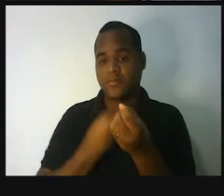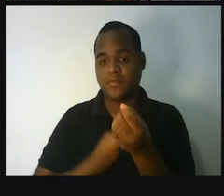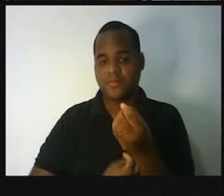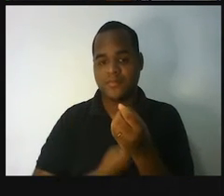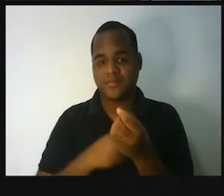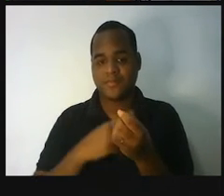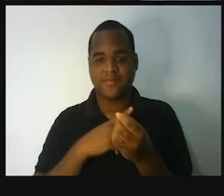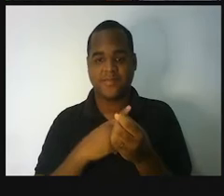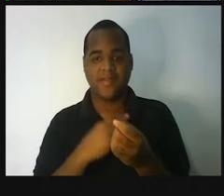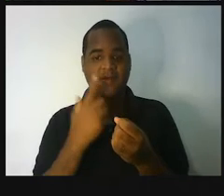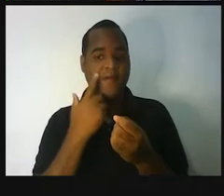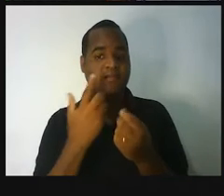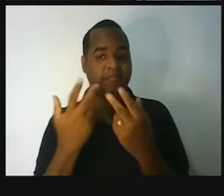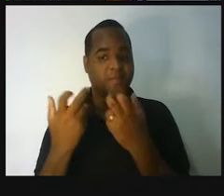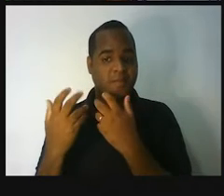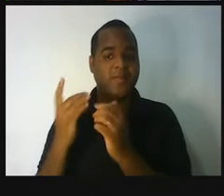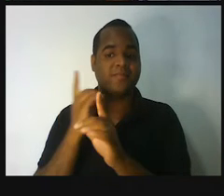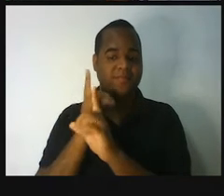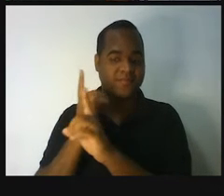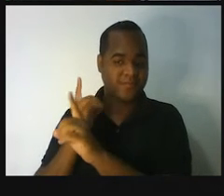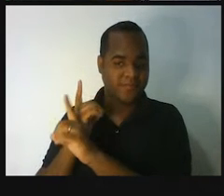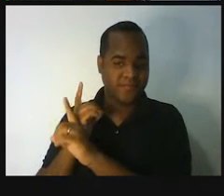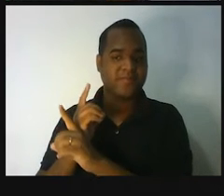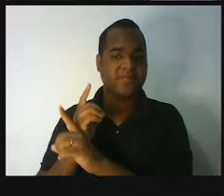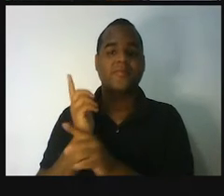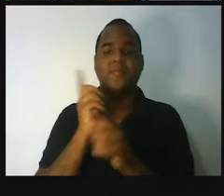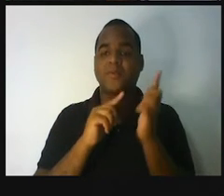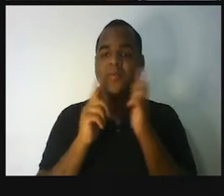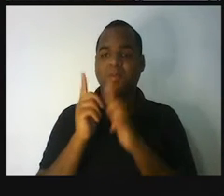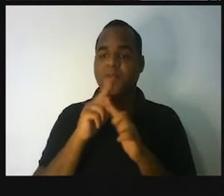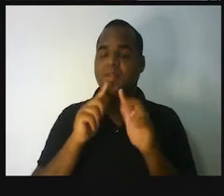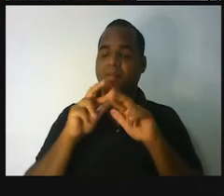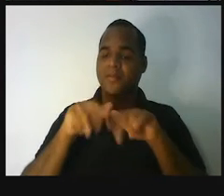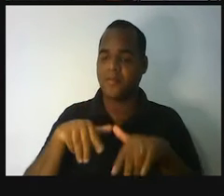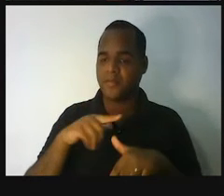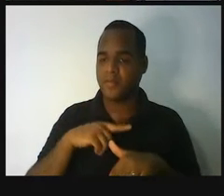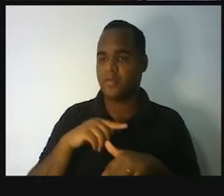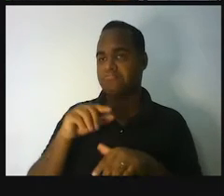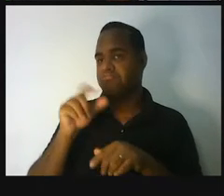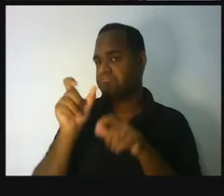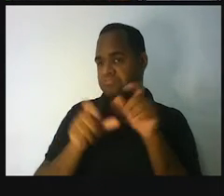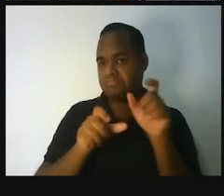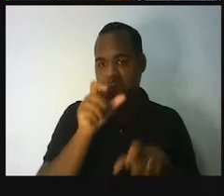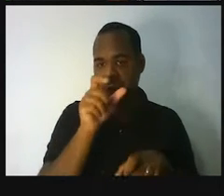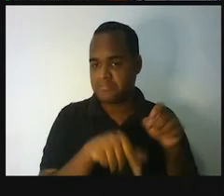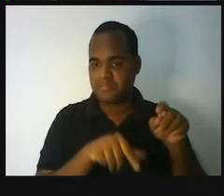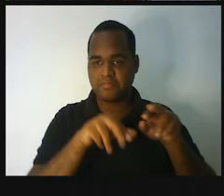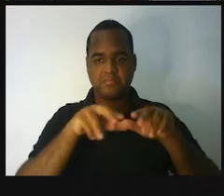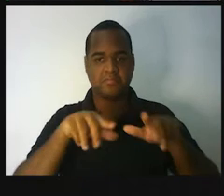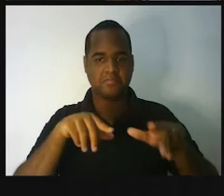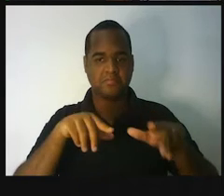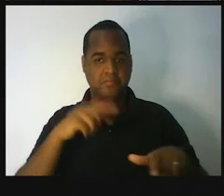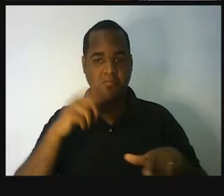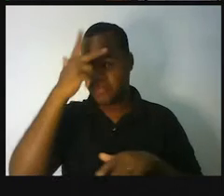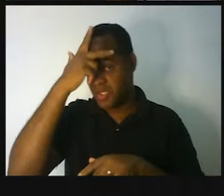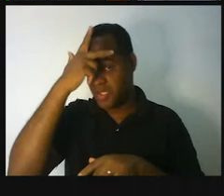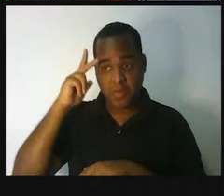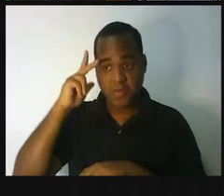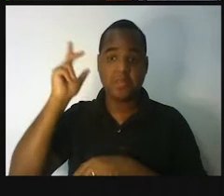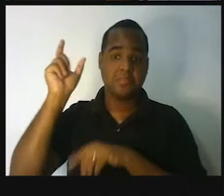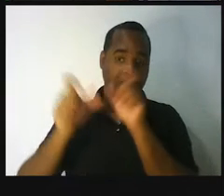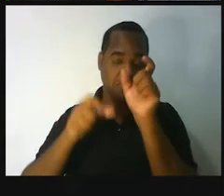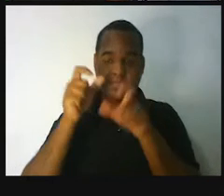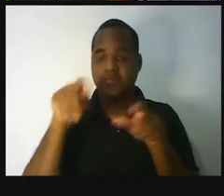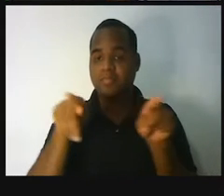Se a gente olhar à nossa volta, a gente consegue perceber coisas, elementos, objetos, as pessoas, inclusive,